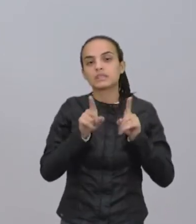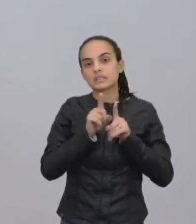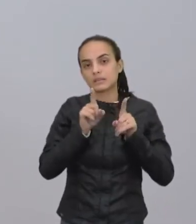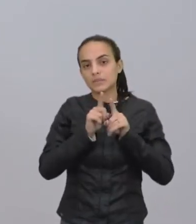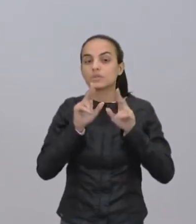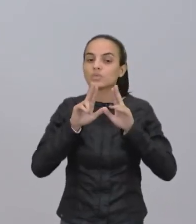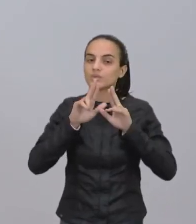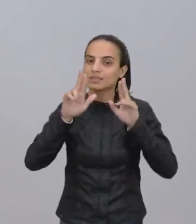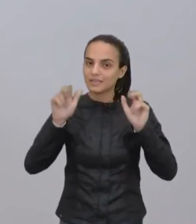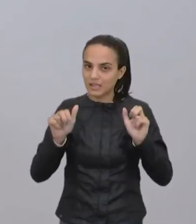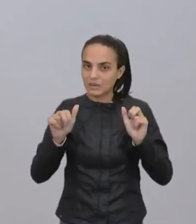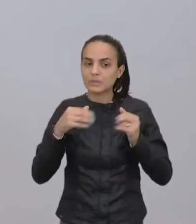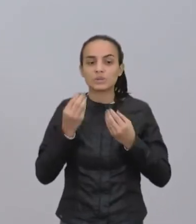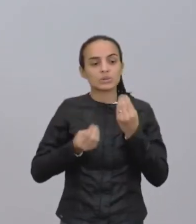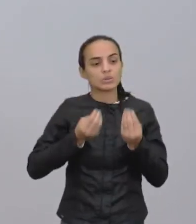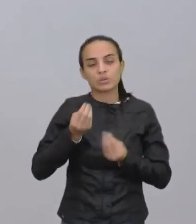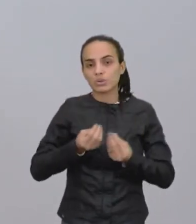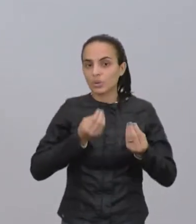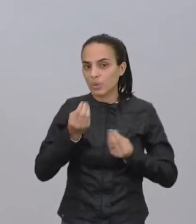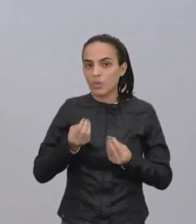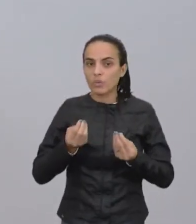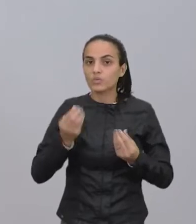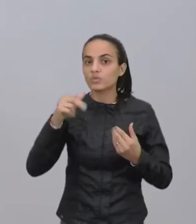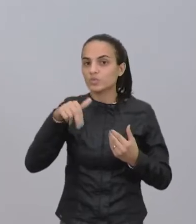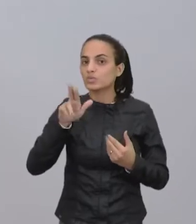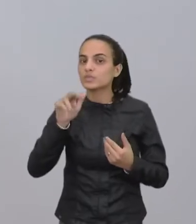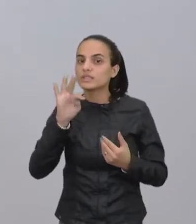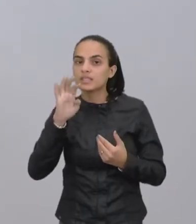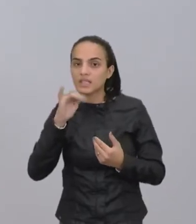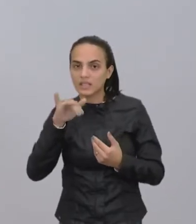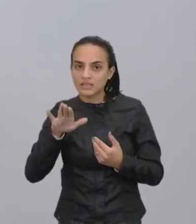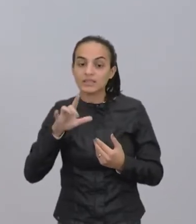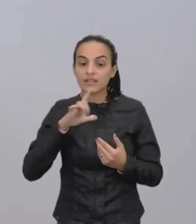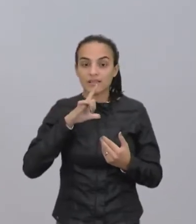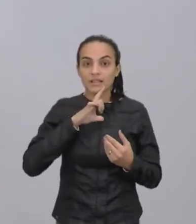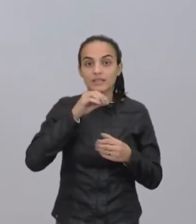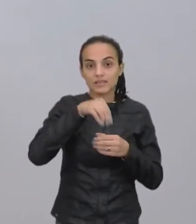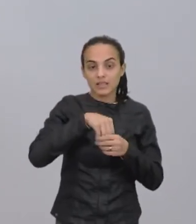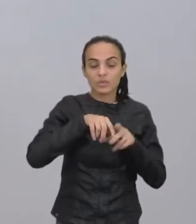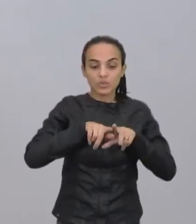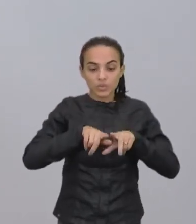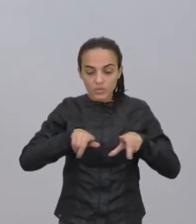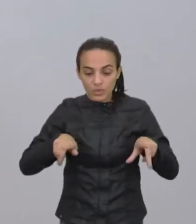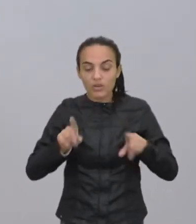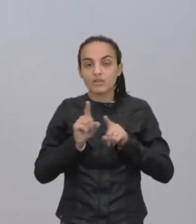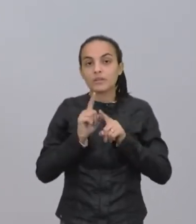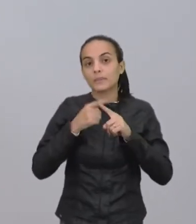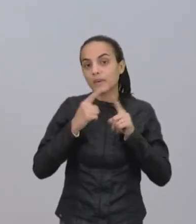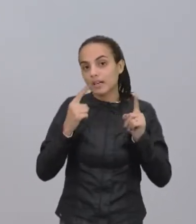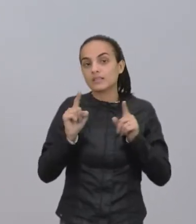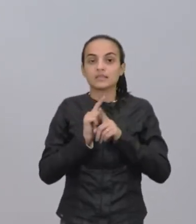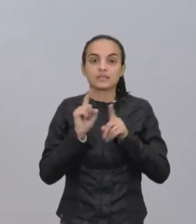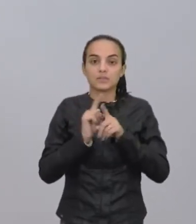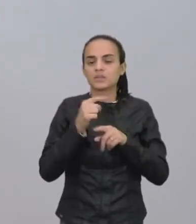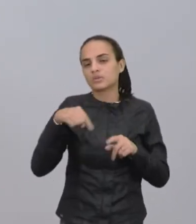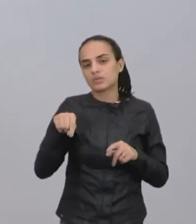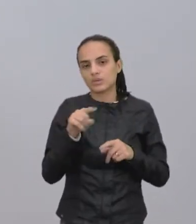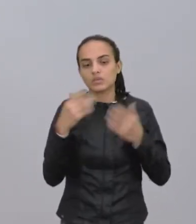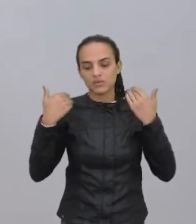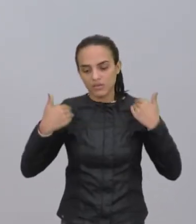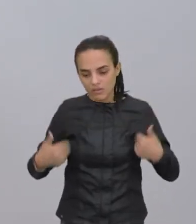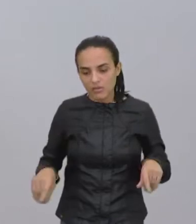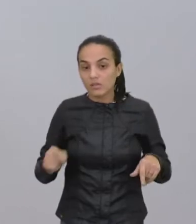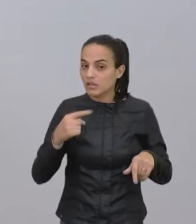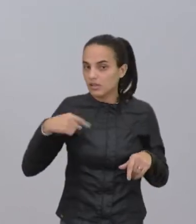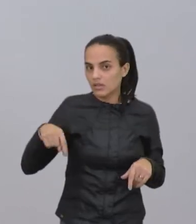respeito de como os nutrientes que estão presentes não só no solo, mas também estão presentes no nosso corpo e nas